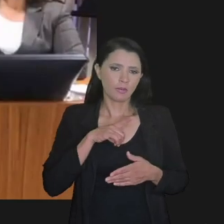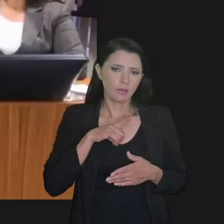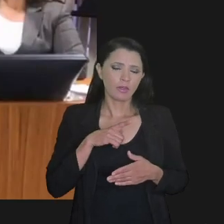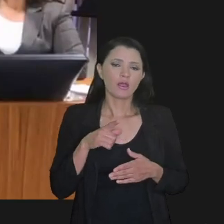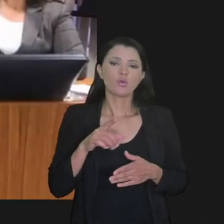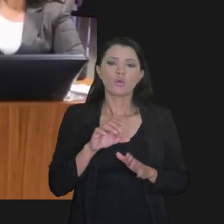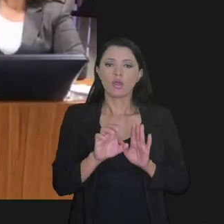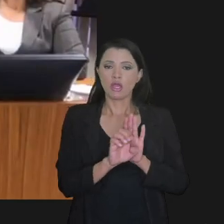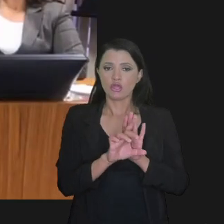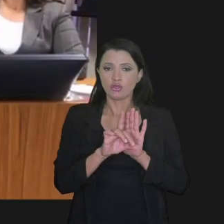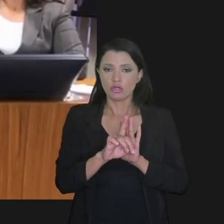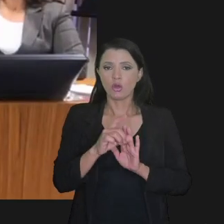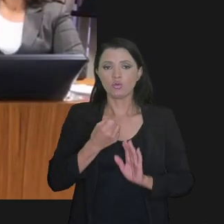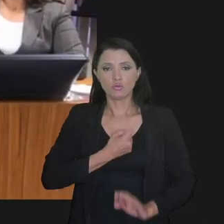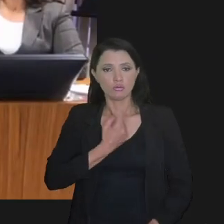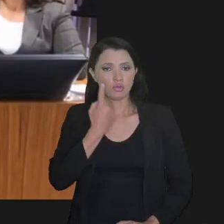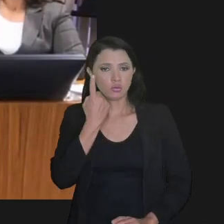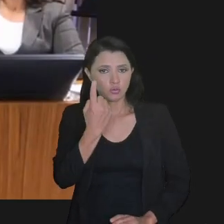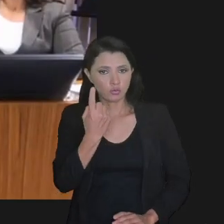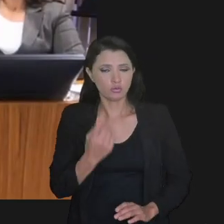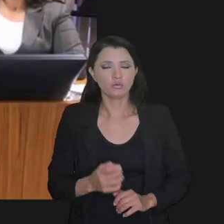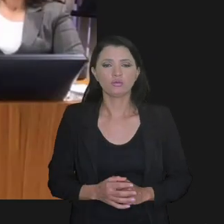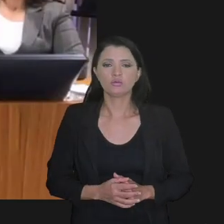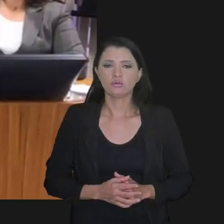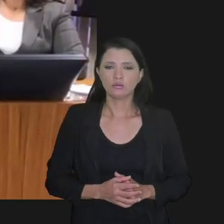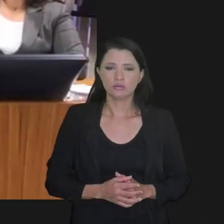Então, essa é a característica do edital número um.